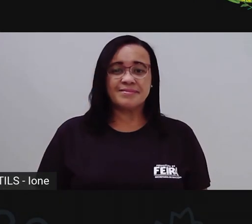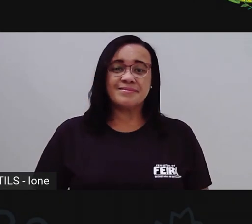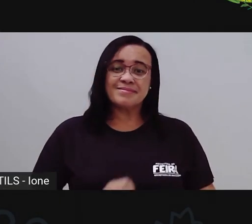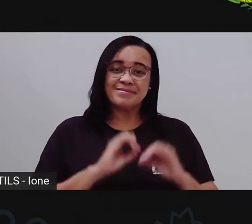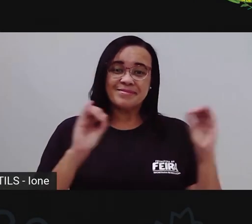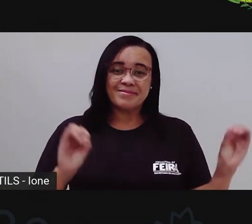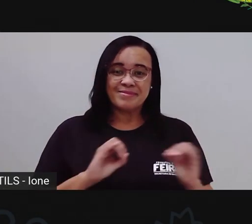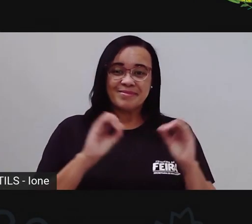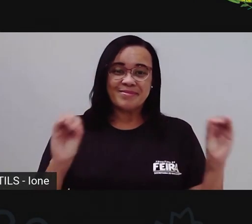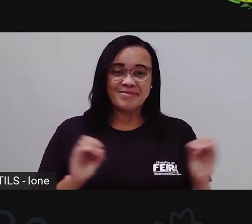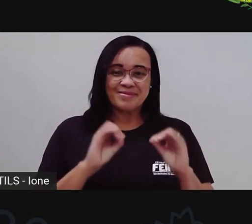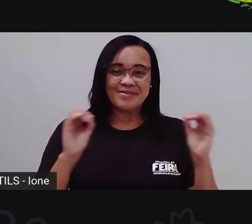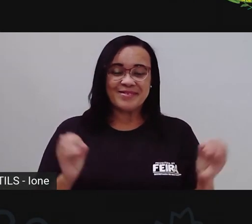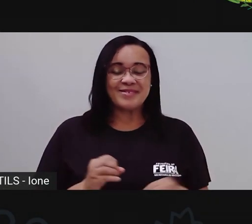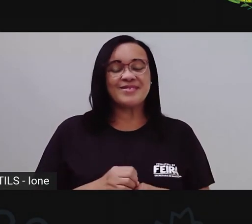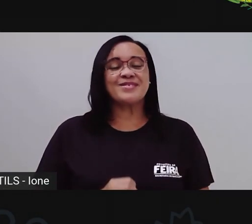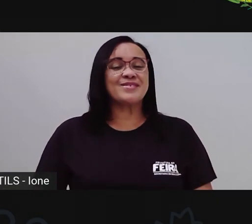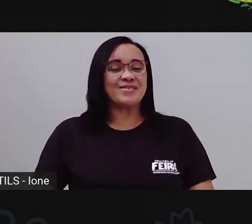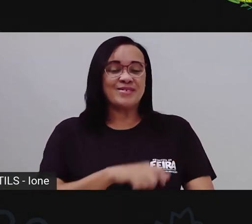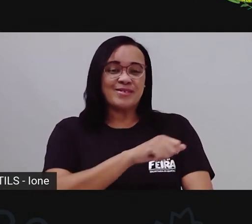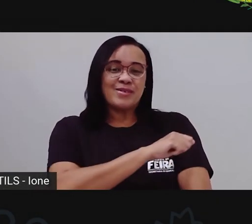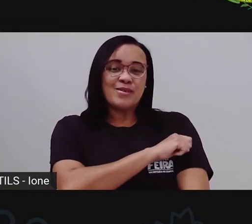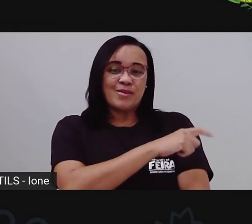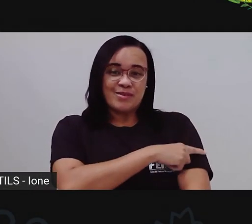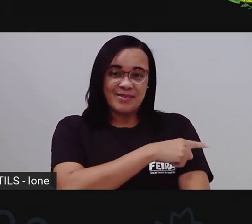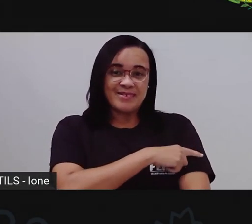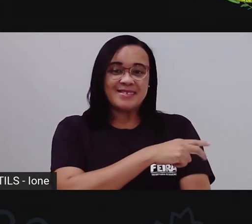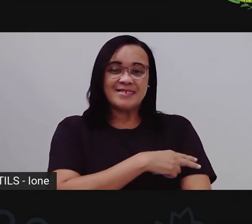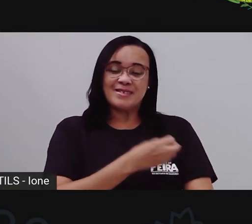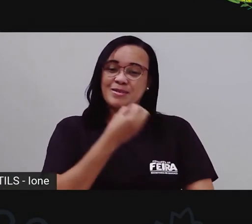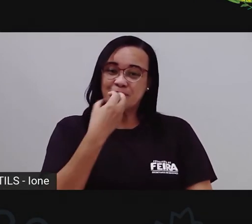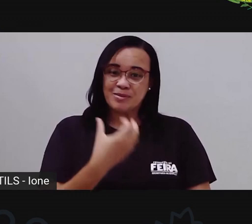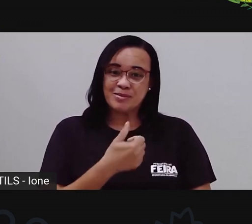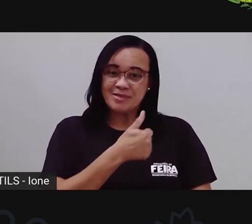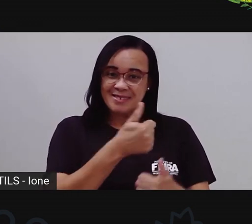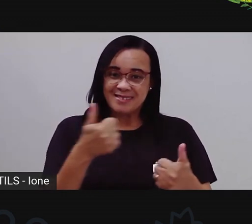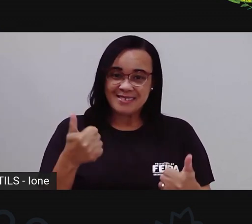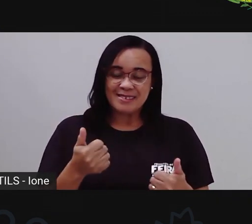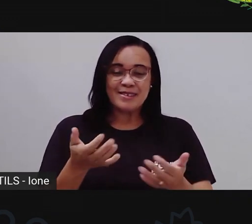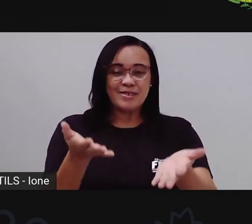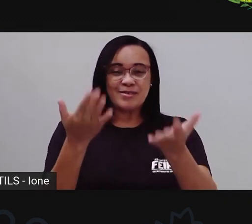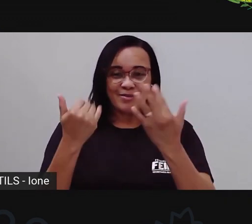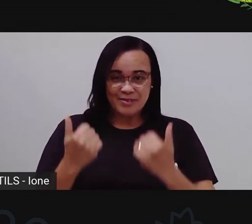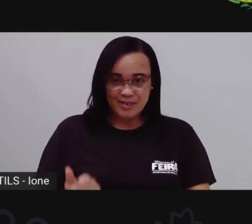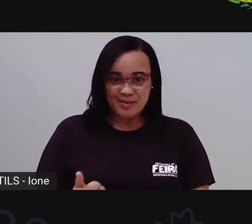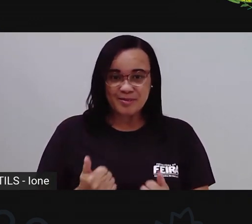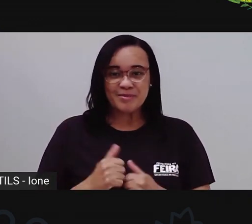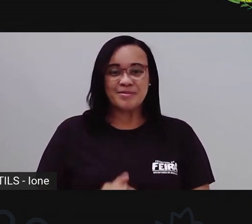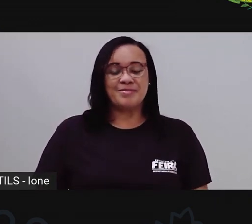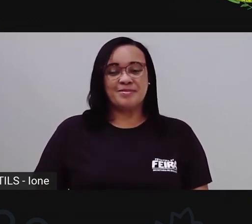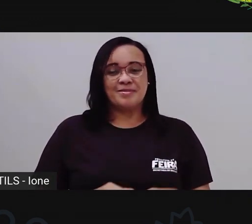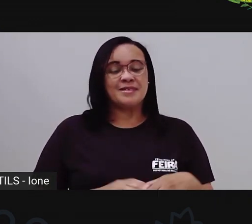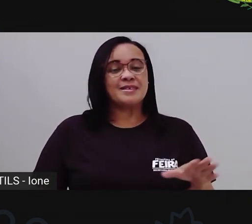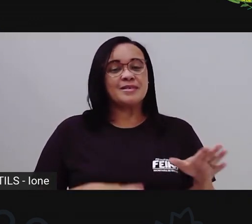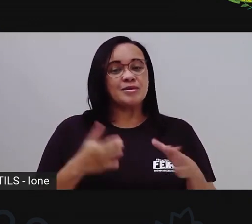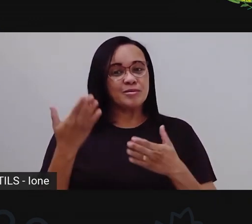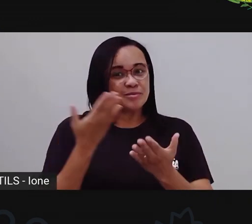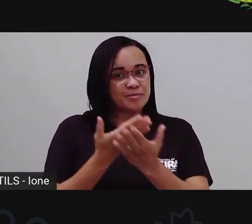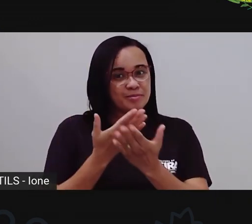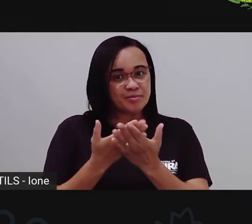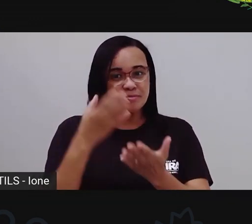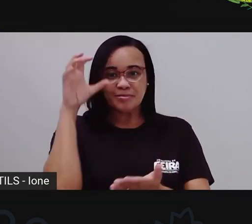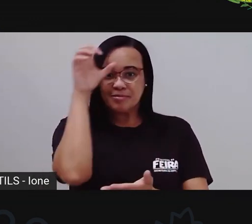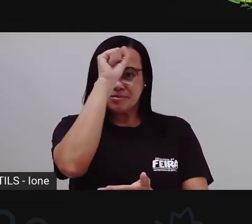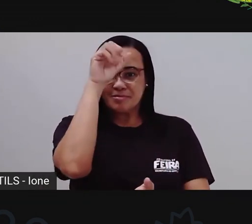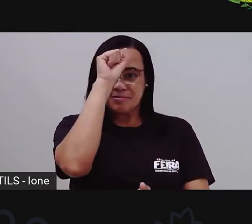Olá, segundo ano, como estão? Vamos lá, preparados para mais um momento de muita aprendizagem?